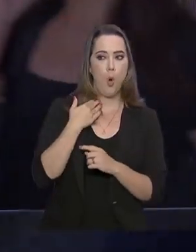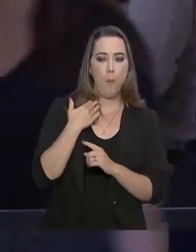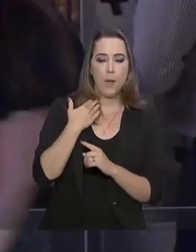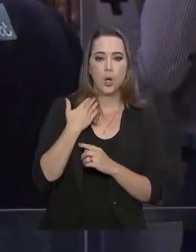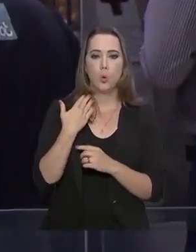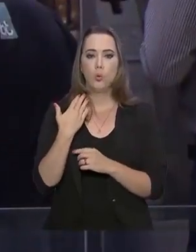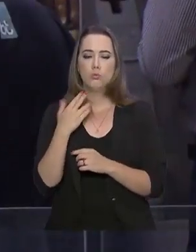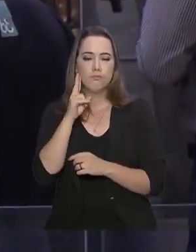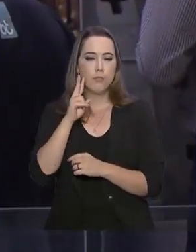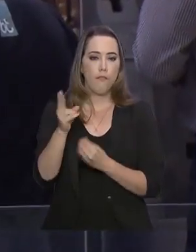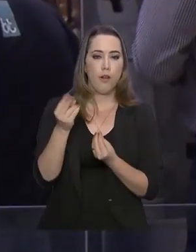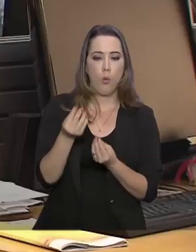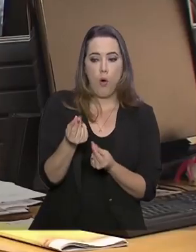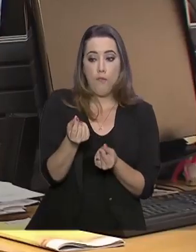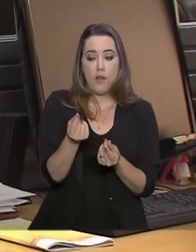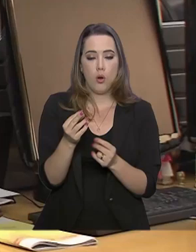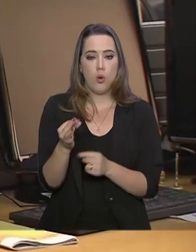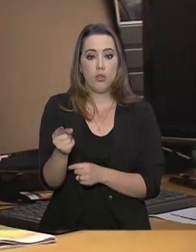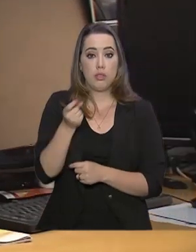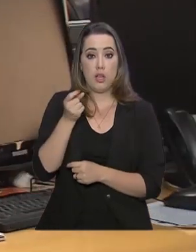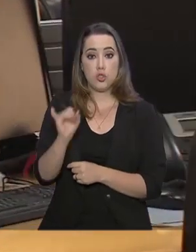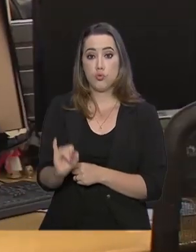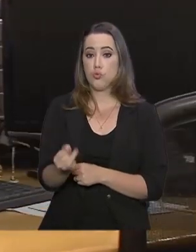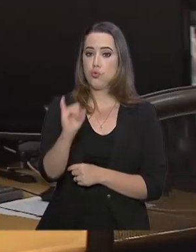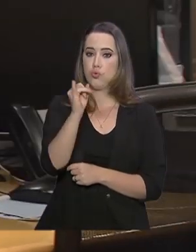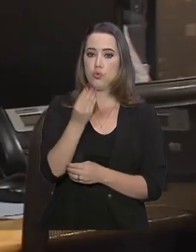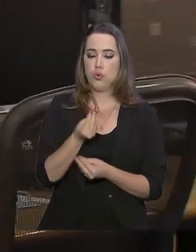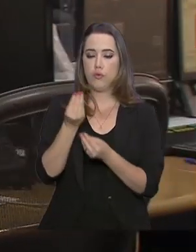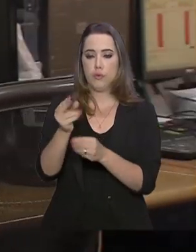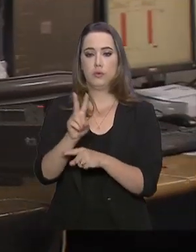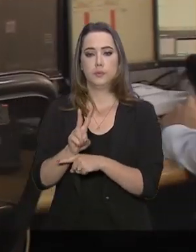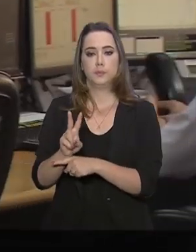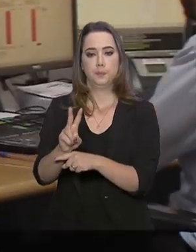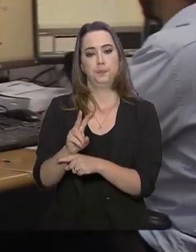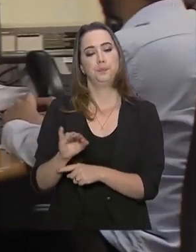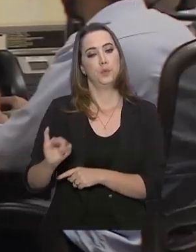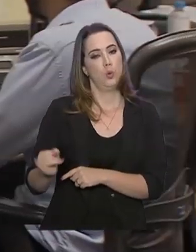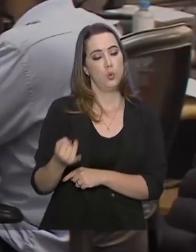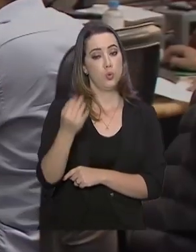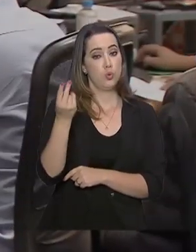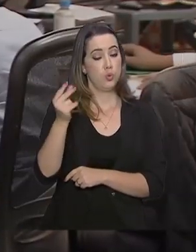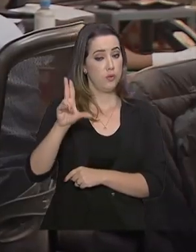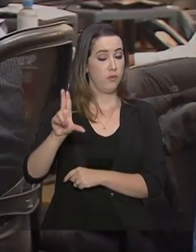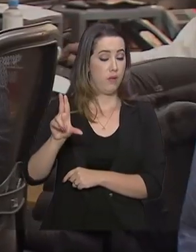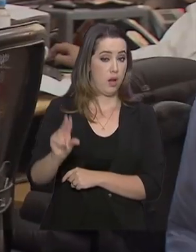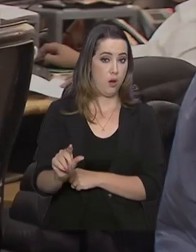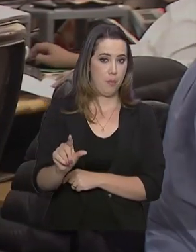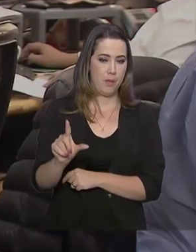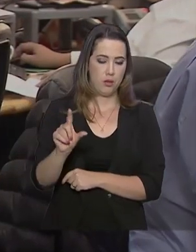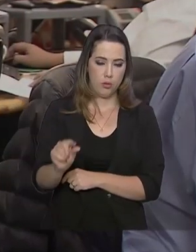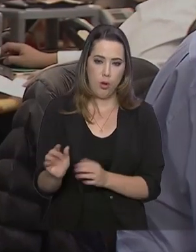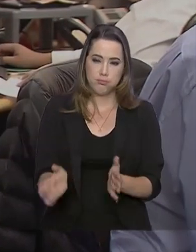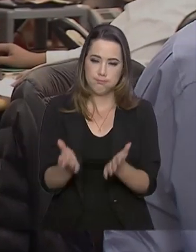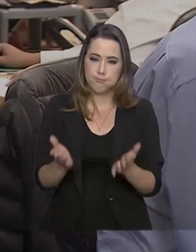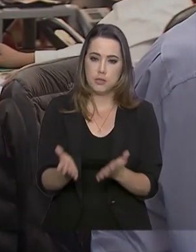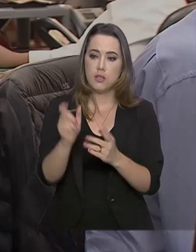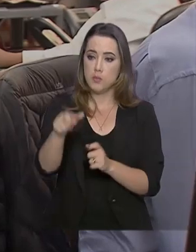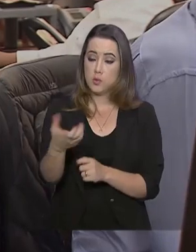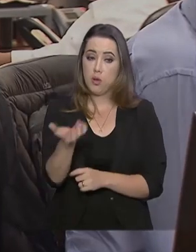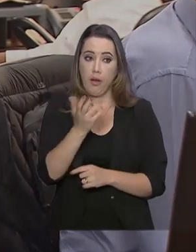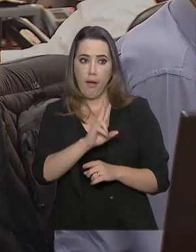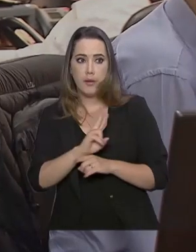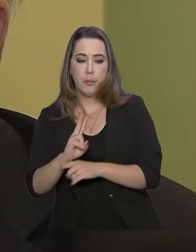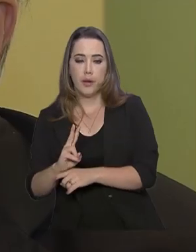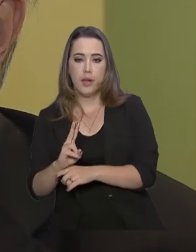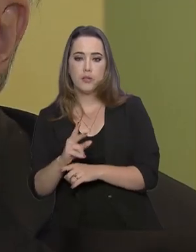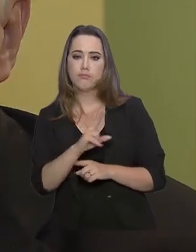taxas de empréstimos às empresas e pessoas físicas. Juros mais baratos incentivam a tomada de crédito e movimentam